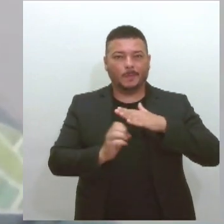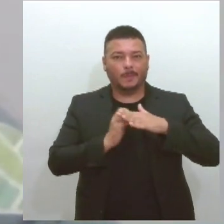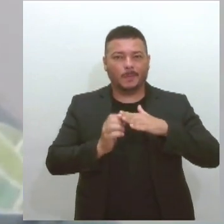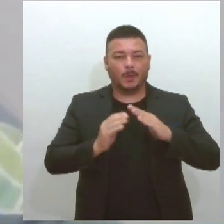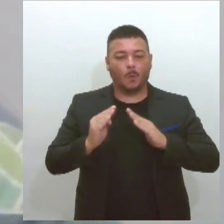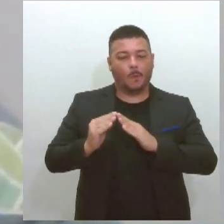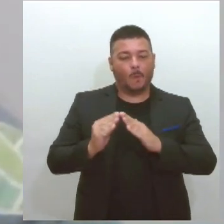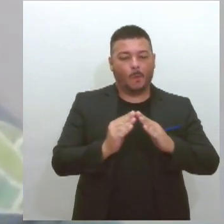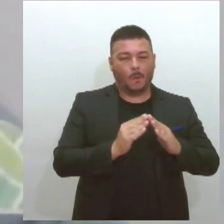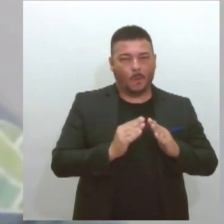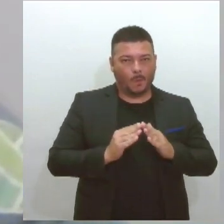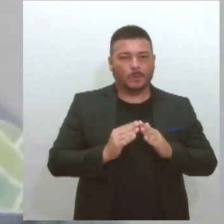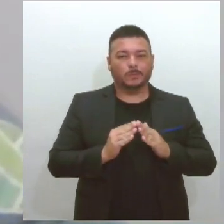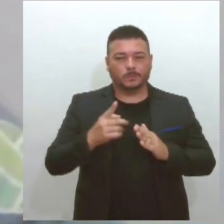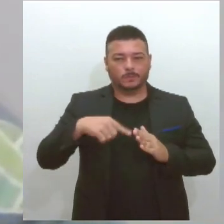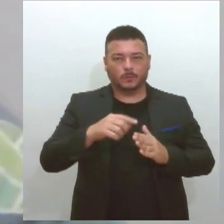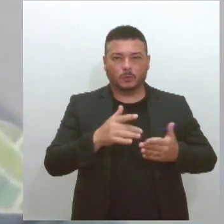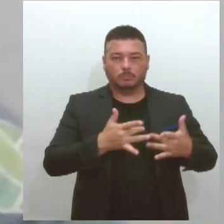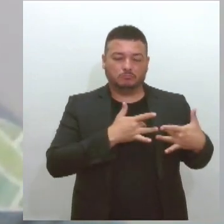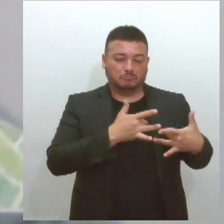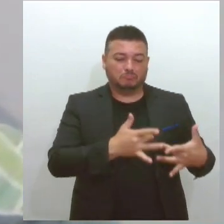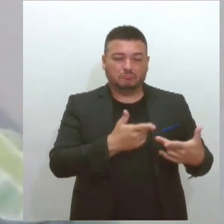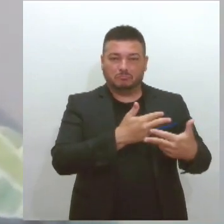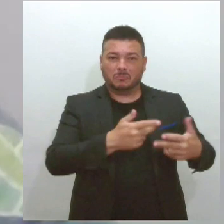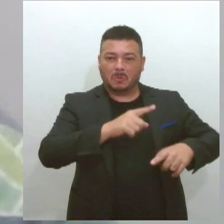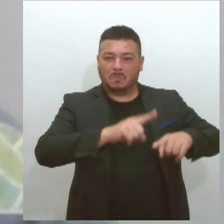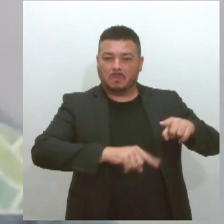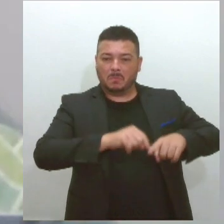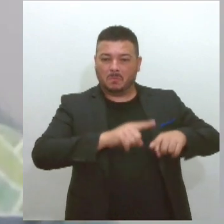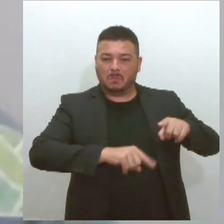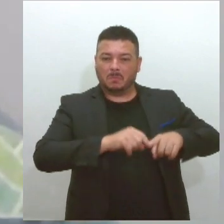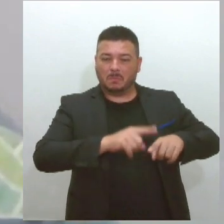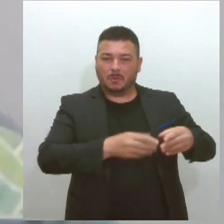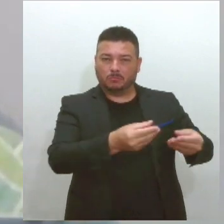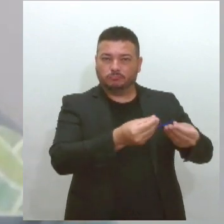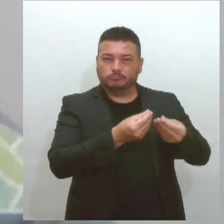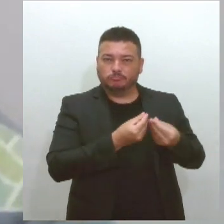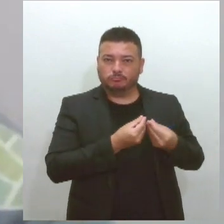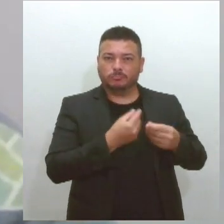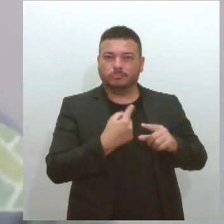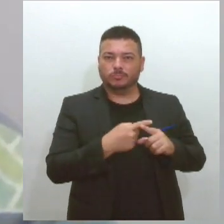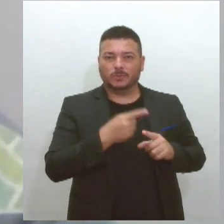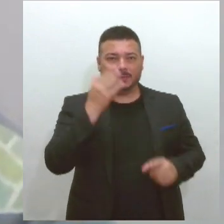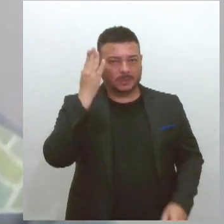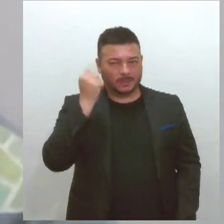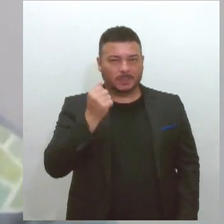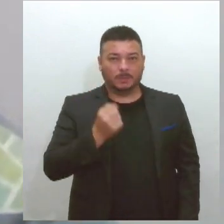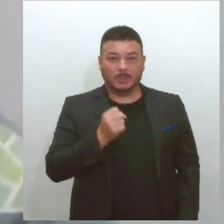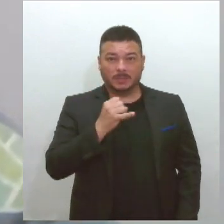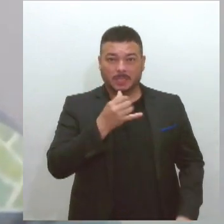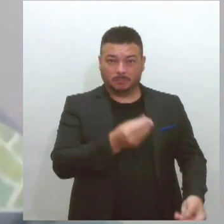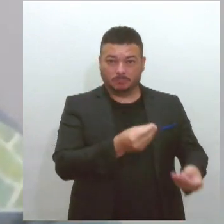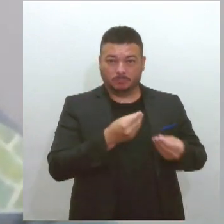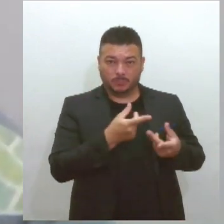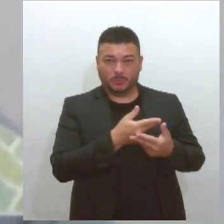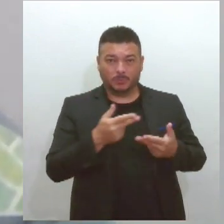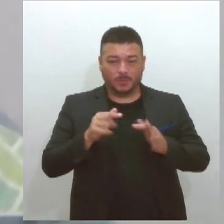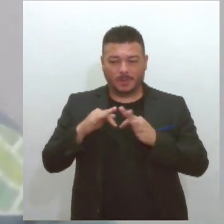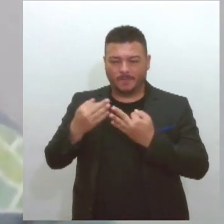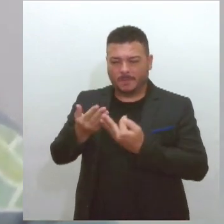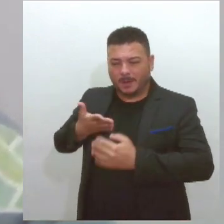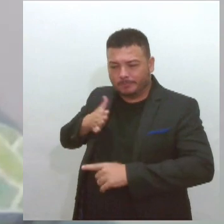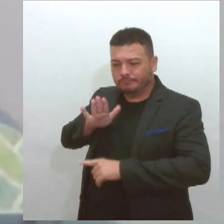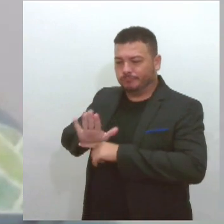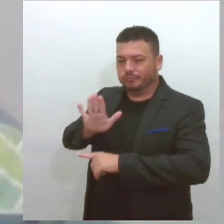acabem doando o seu material, porque sabendo que quanto mais doa o material, mais famílias a gente pode estar agregando